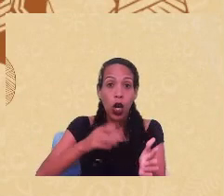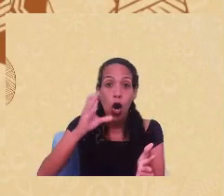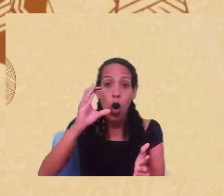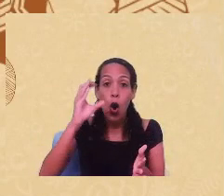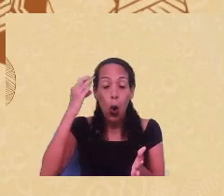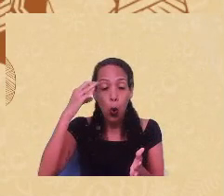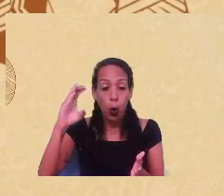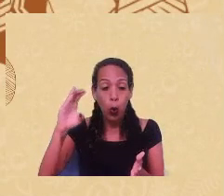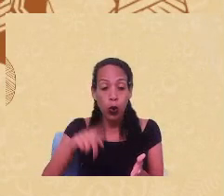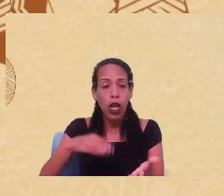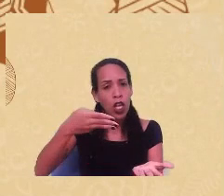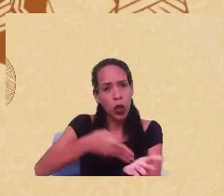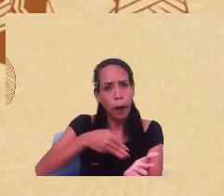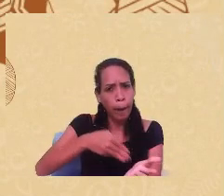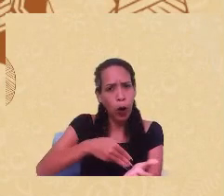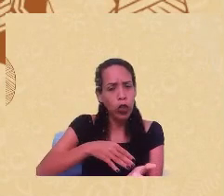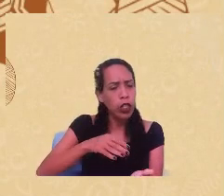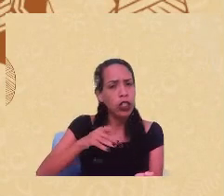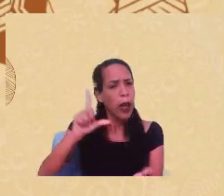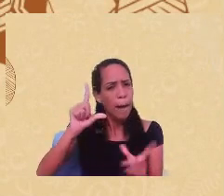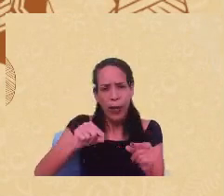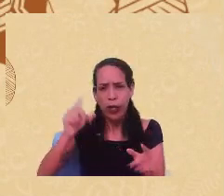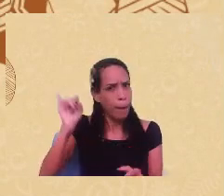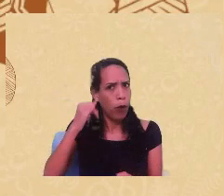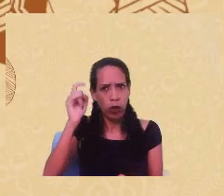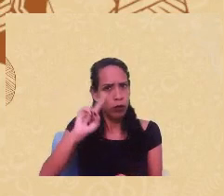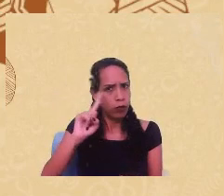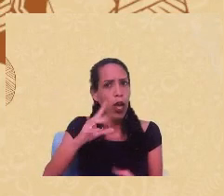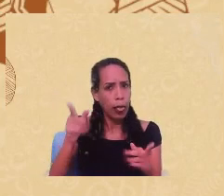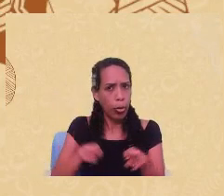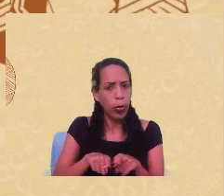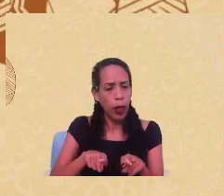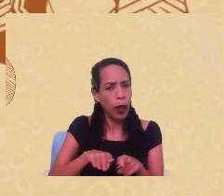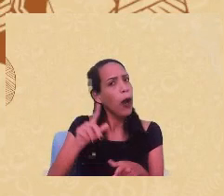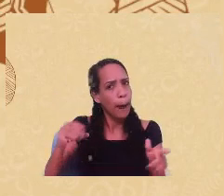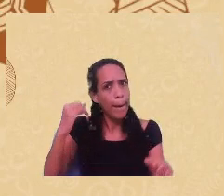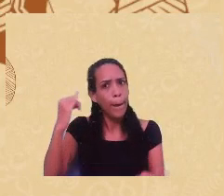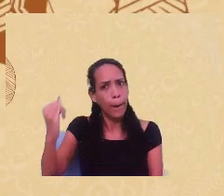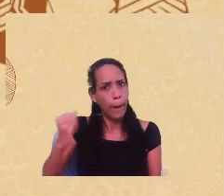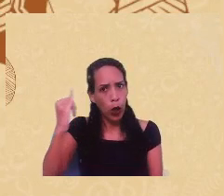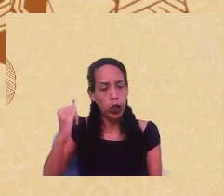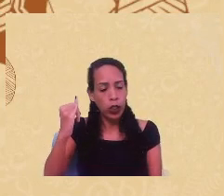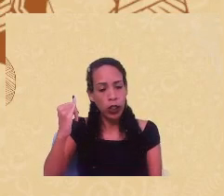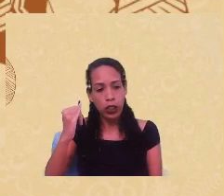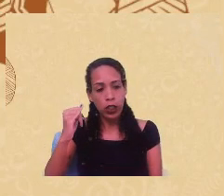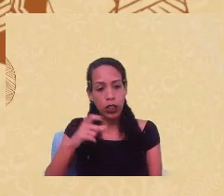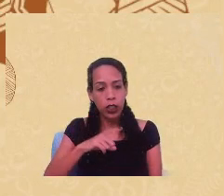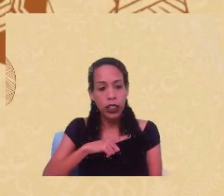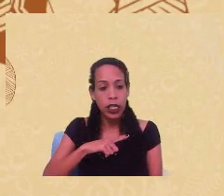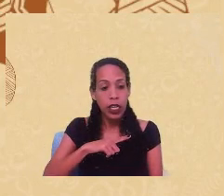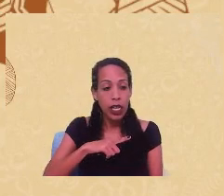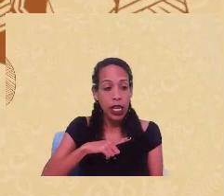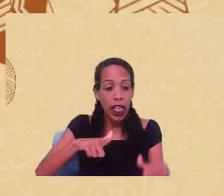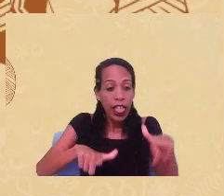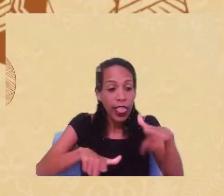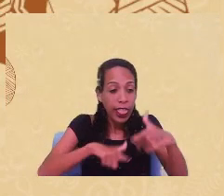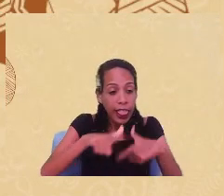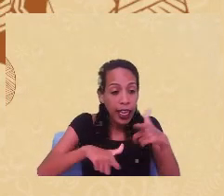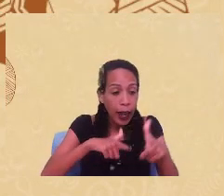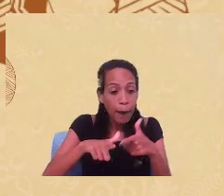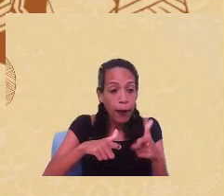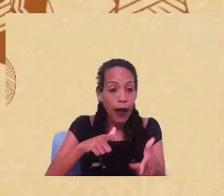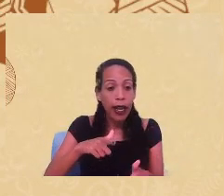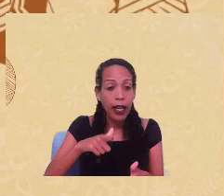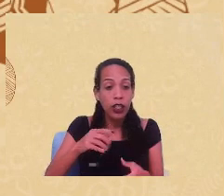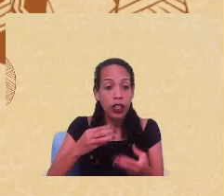por último, mas não menos importante, muito pelo contrário, a Espírito, que tem um dos trabalhos mais interessantes no Bojo da